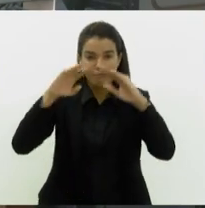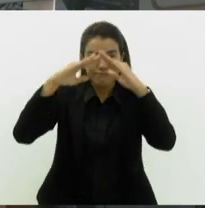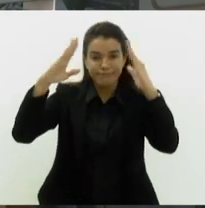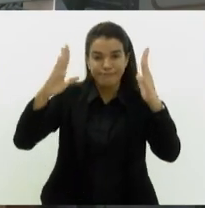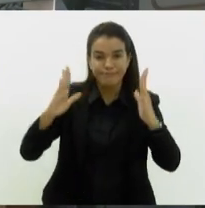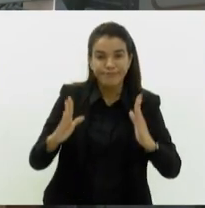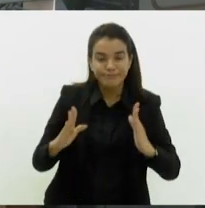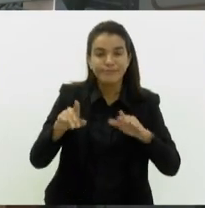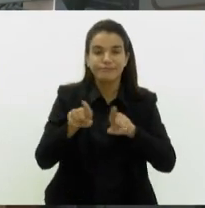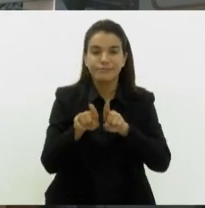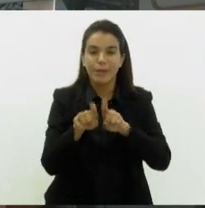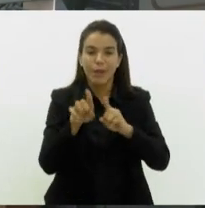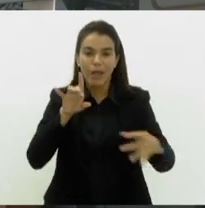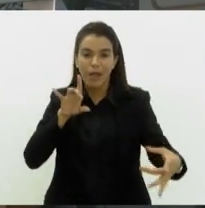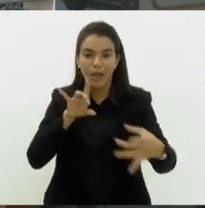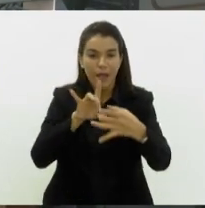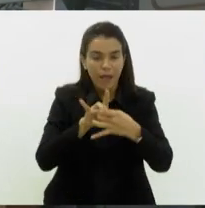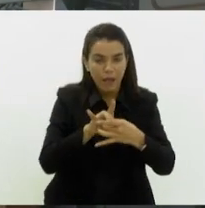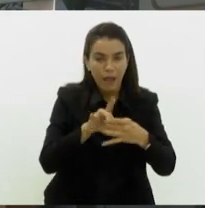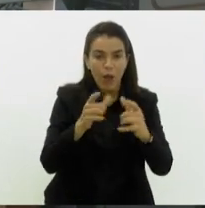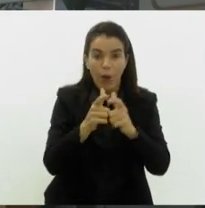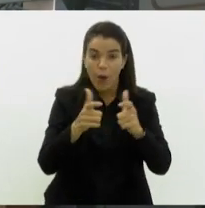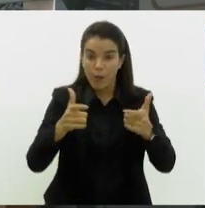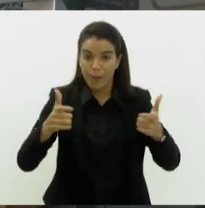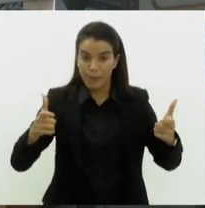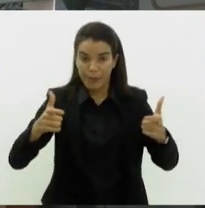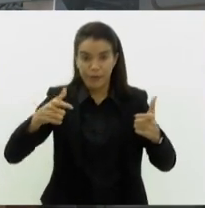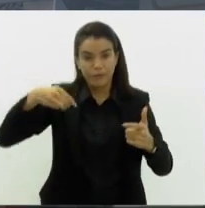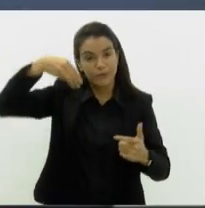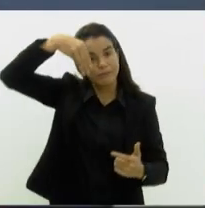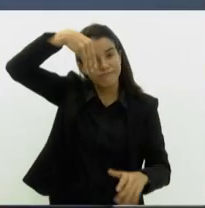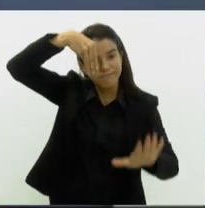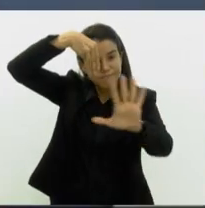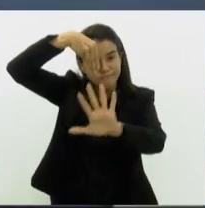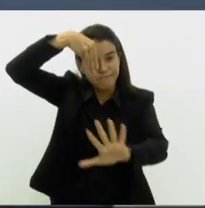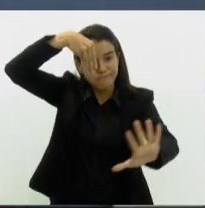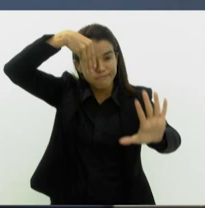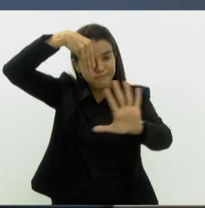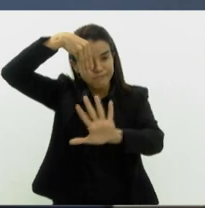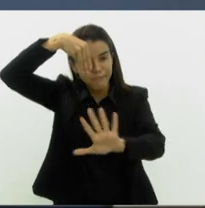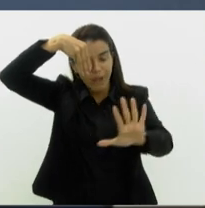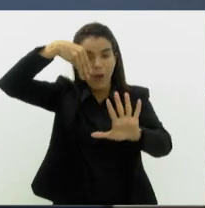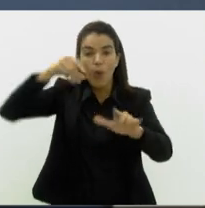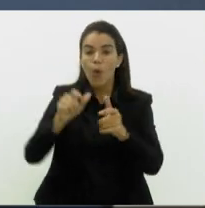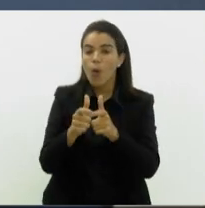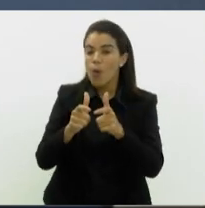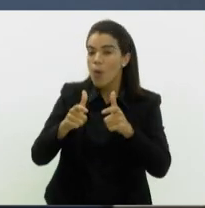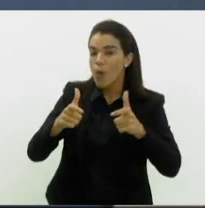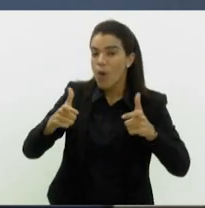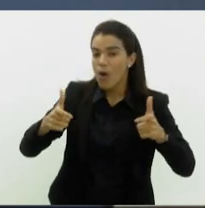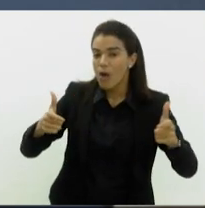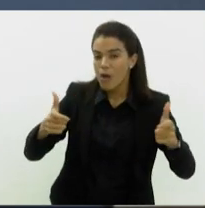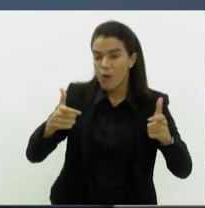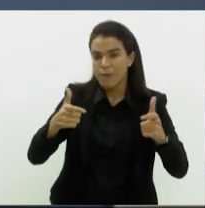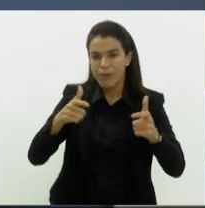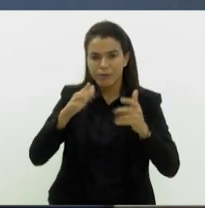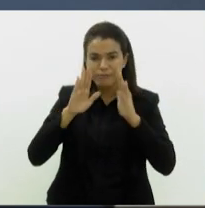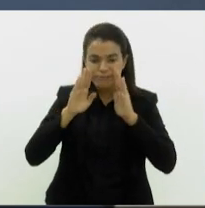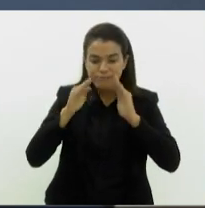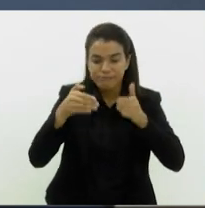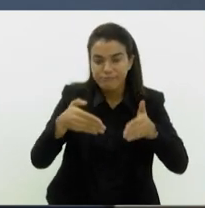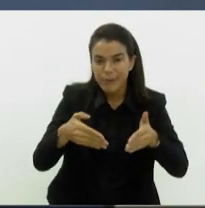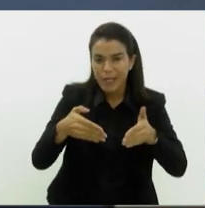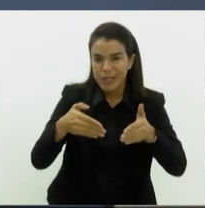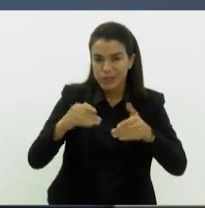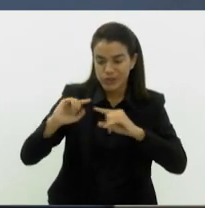diretamente associados ao aumento desses casos. Esse aumento não se acredita especificamente a condições